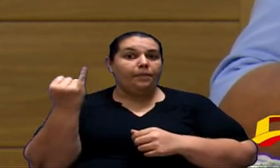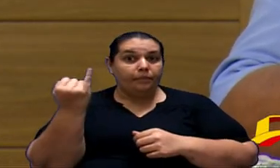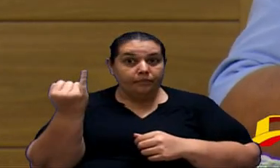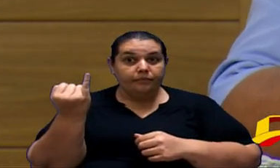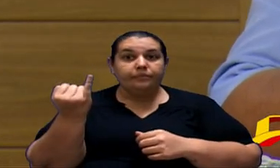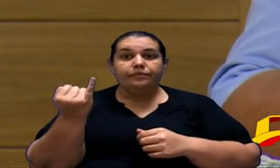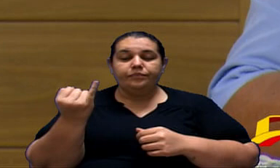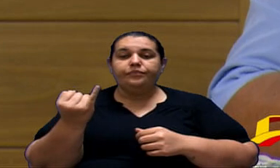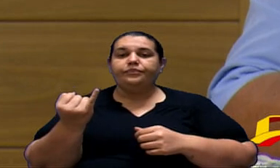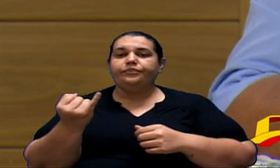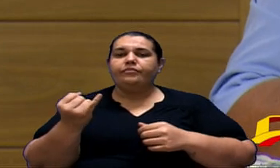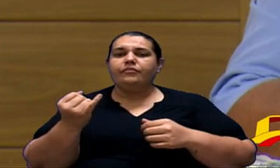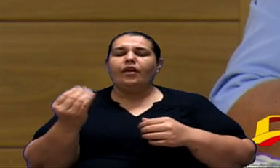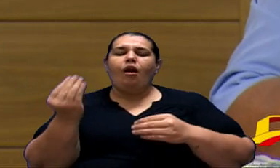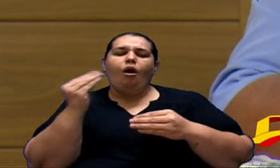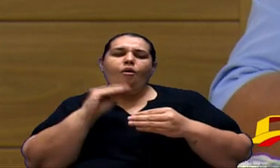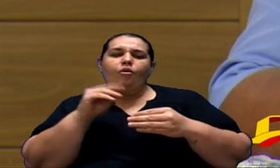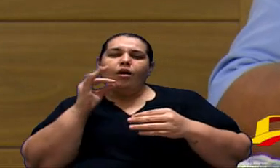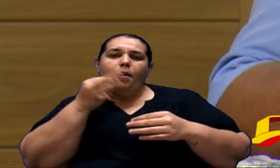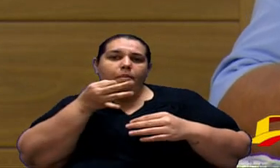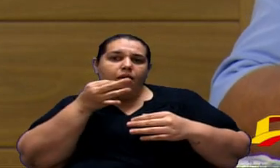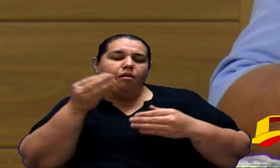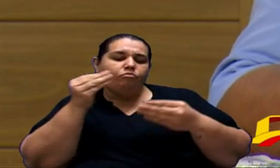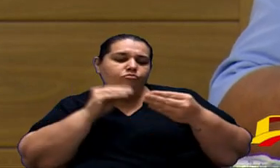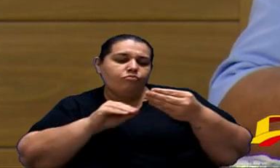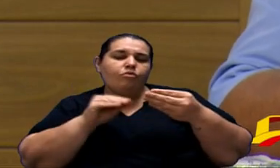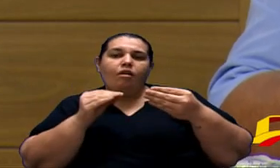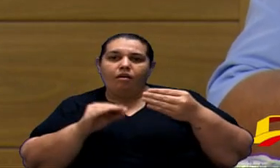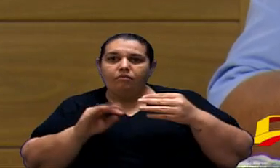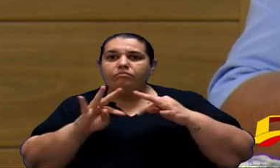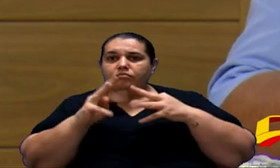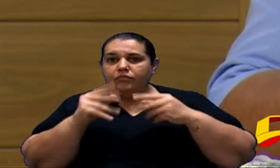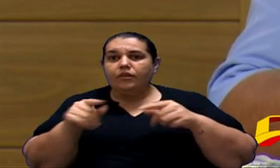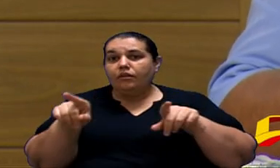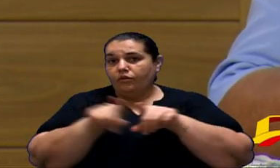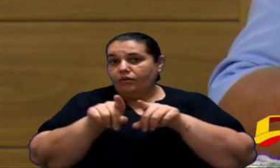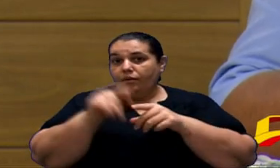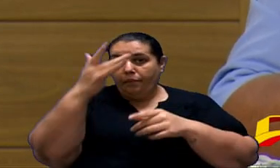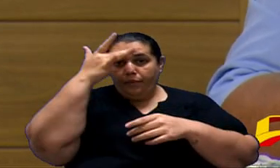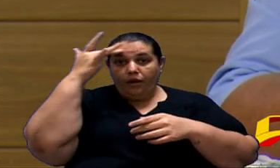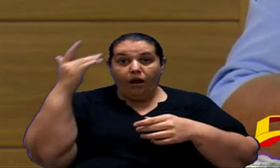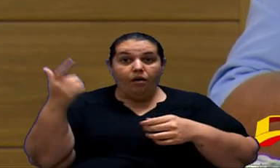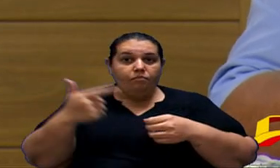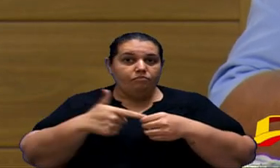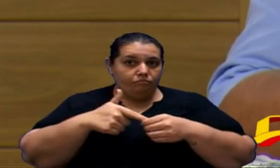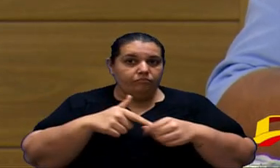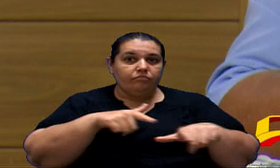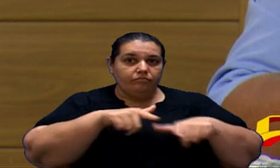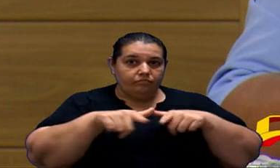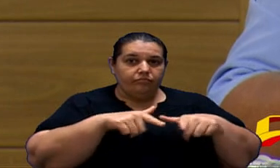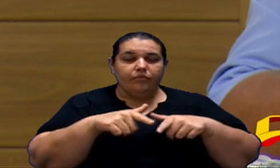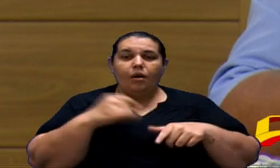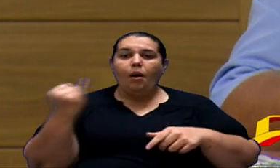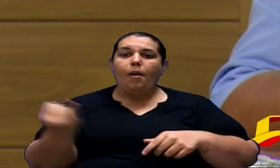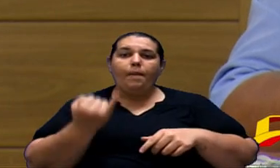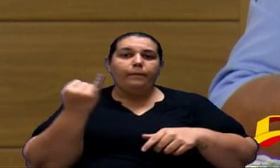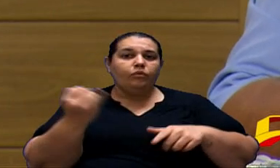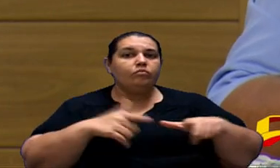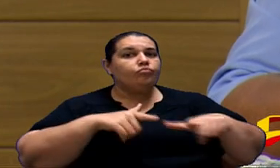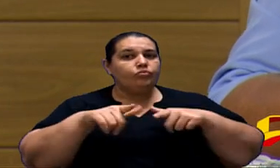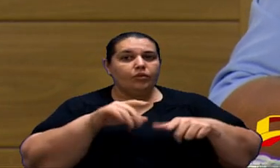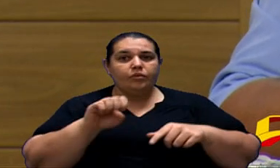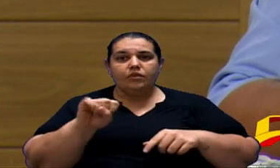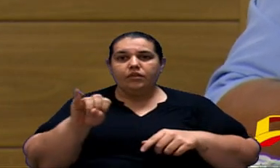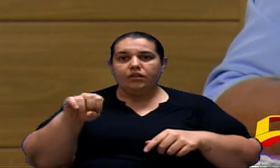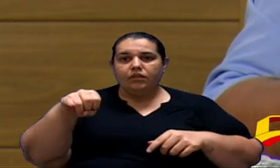que todos acompanhem os frentistas de um modo geral para ver o trabalho importante que faz o sindicato e que faz a